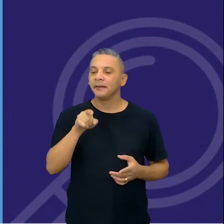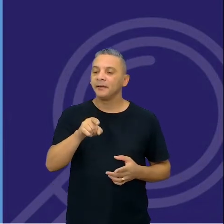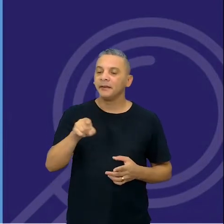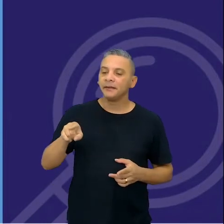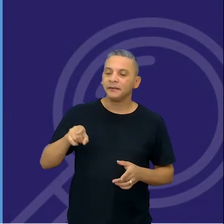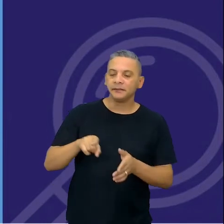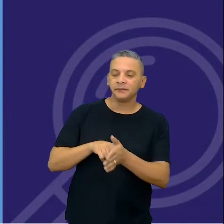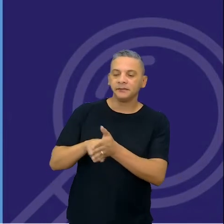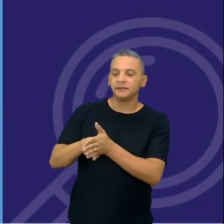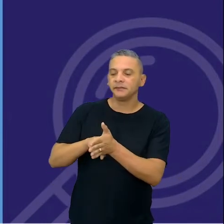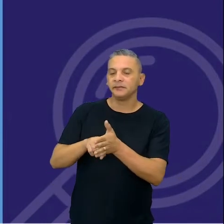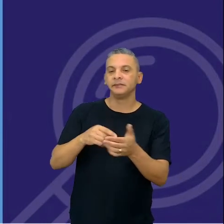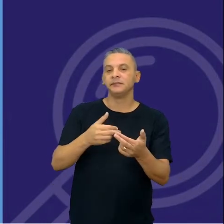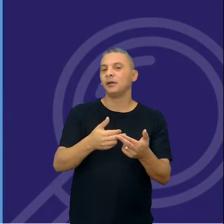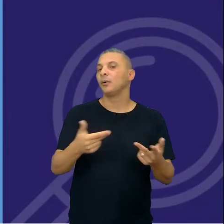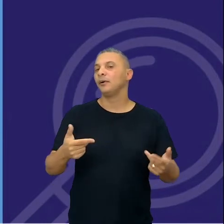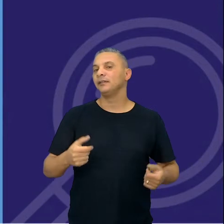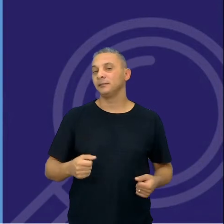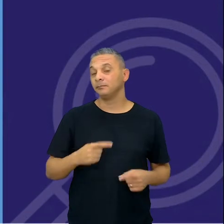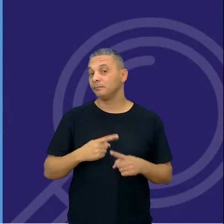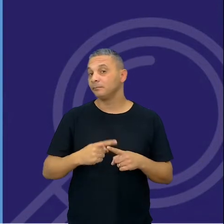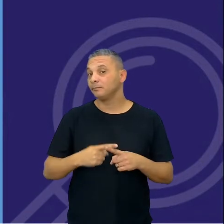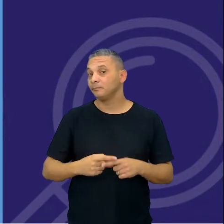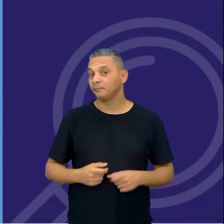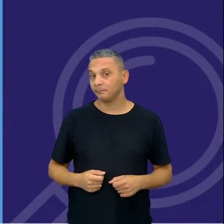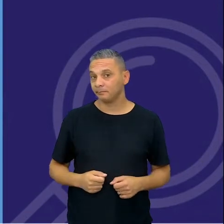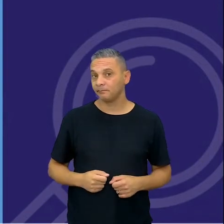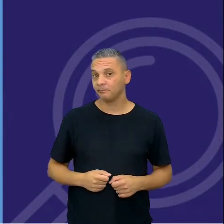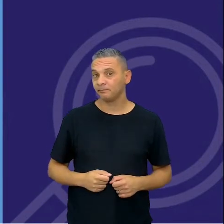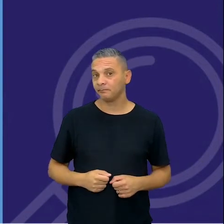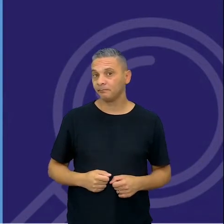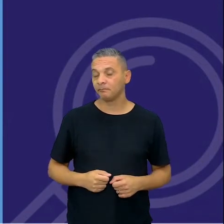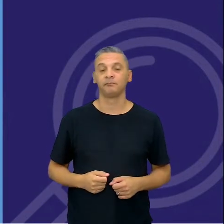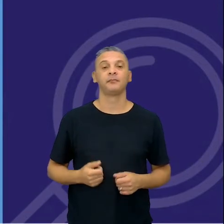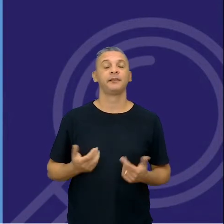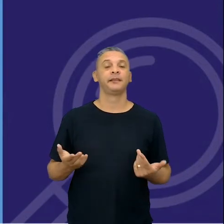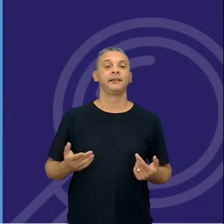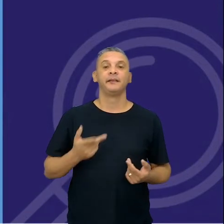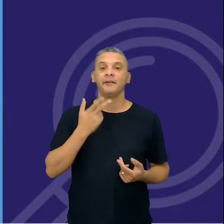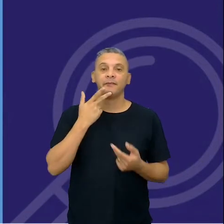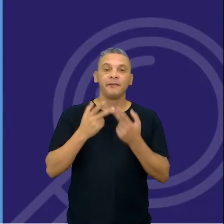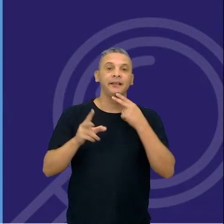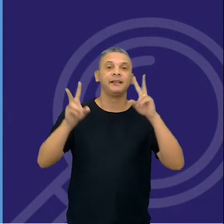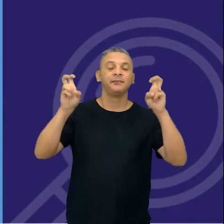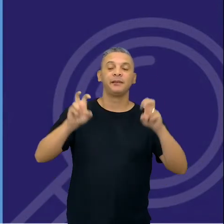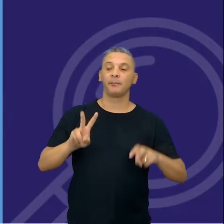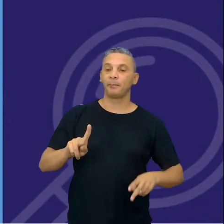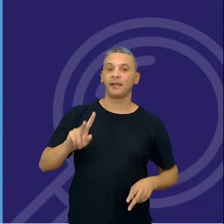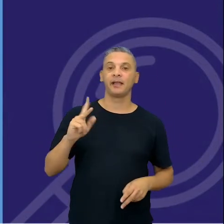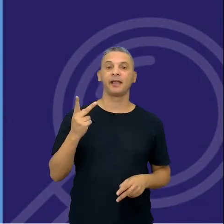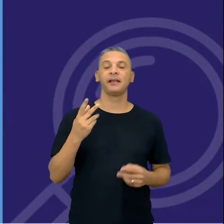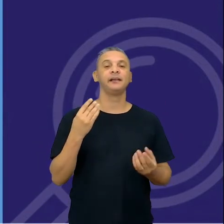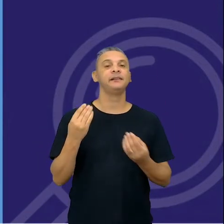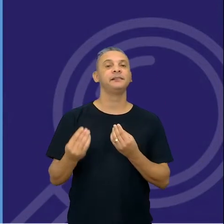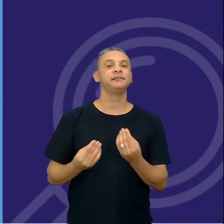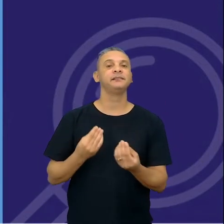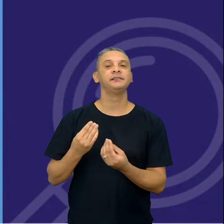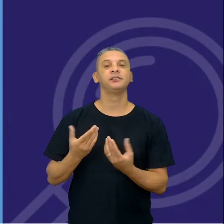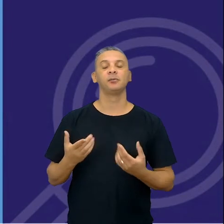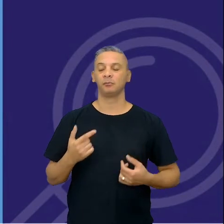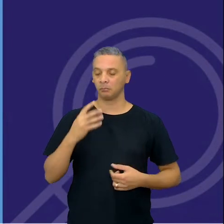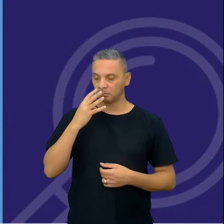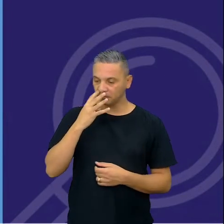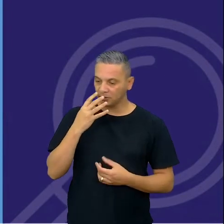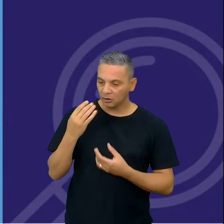investigar sobre alguma ação, por quê? Por que que alguém resolve falar sobre o PH? Porque às vezes eles falam, nossa,